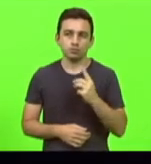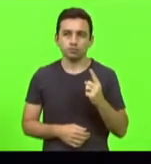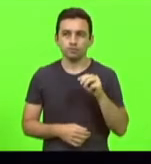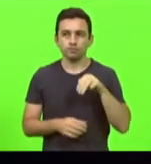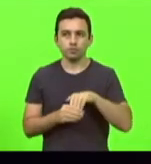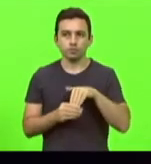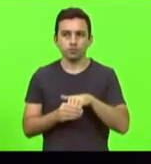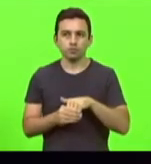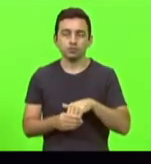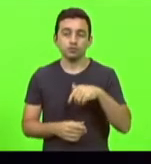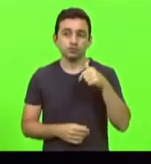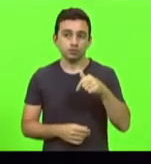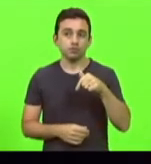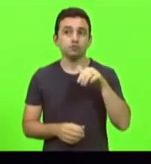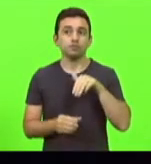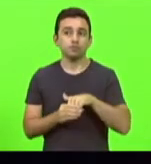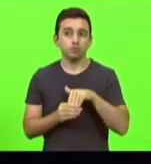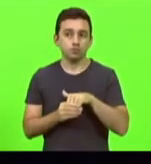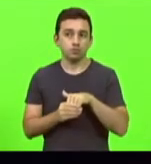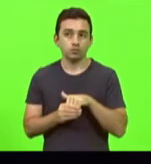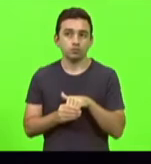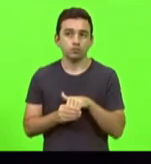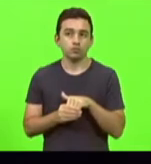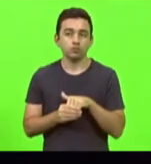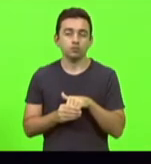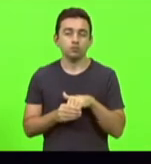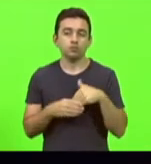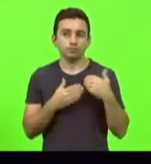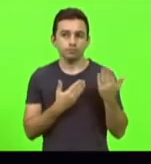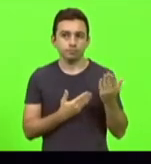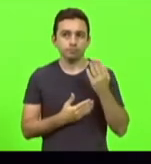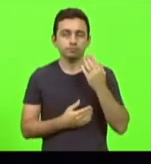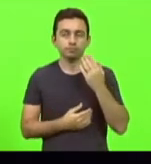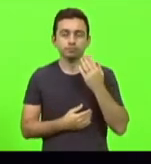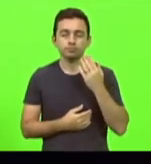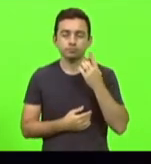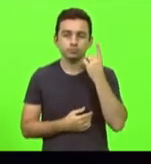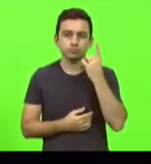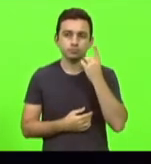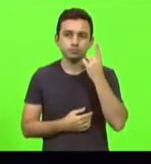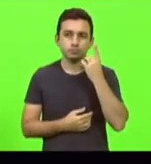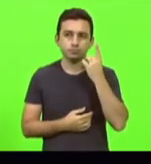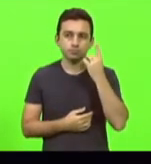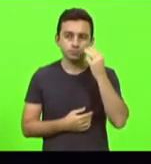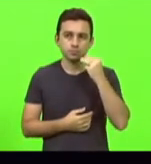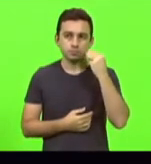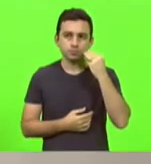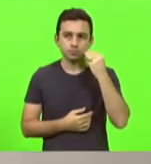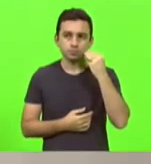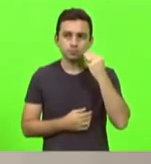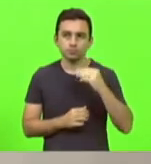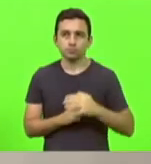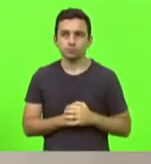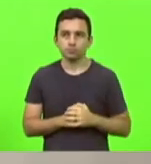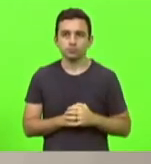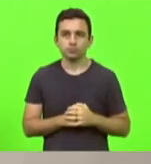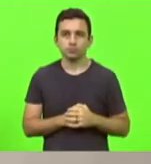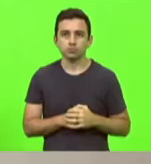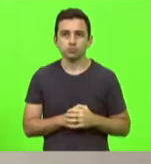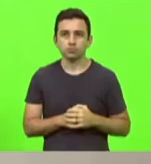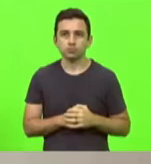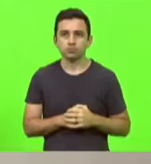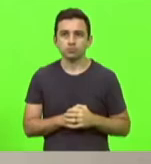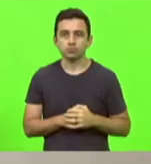7 votos, o deputado Márcio e duas